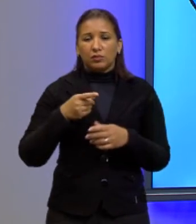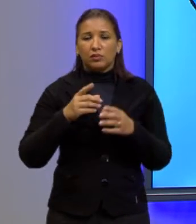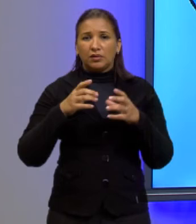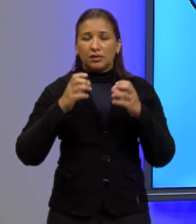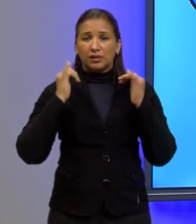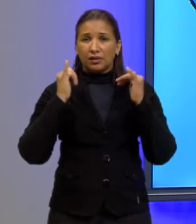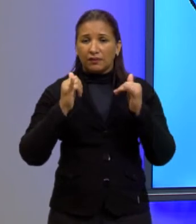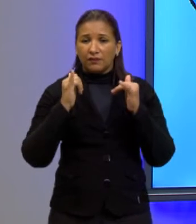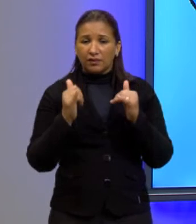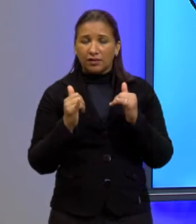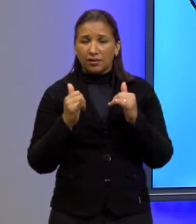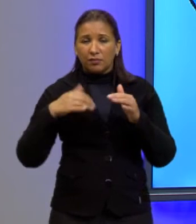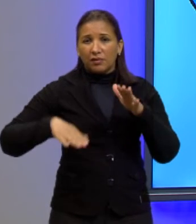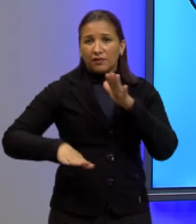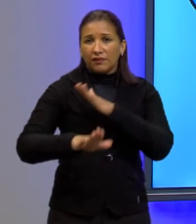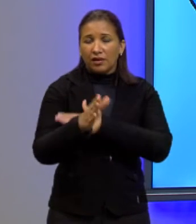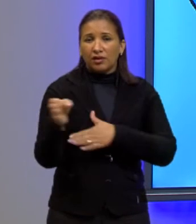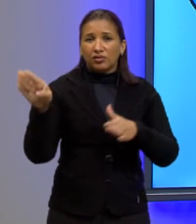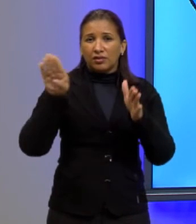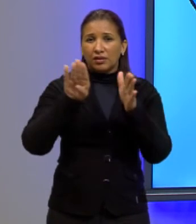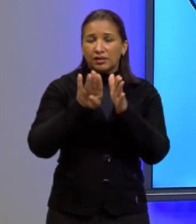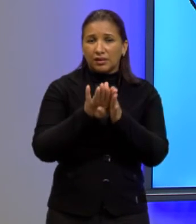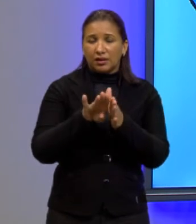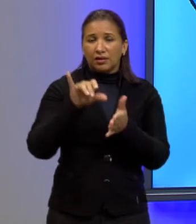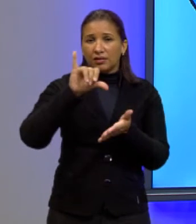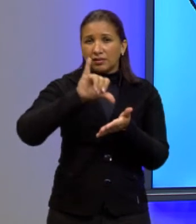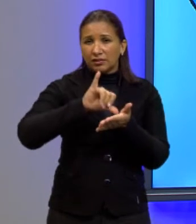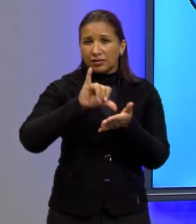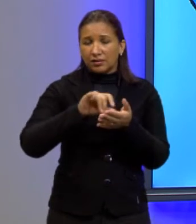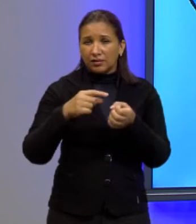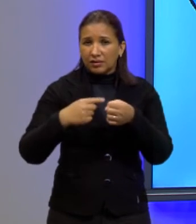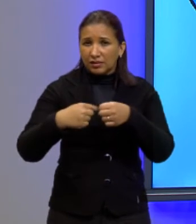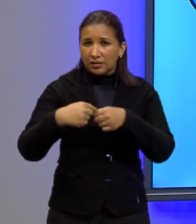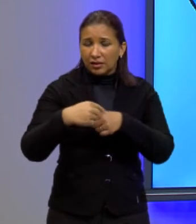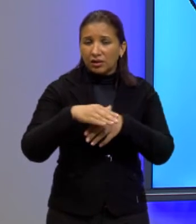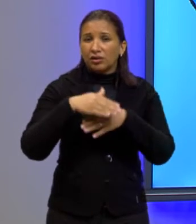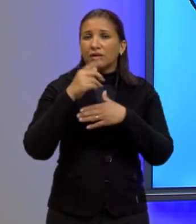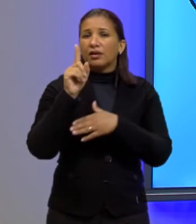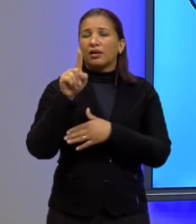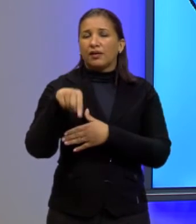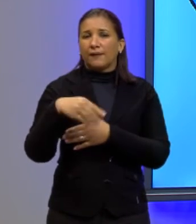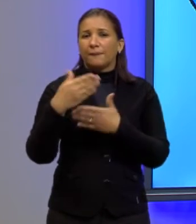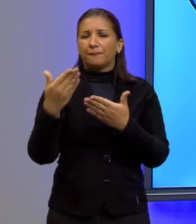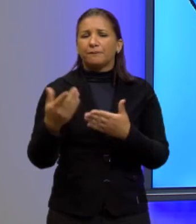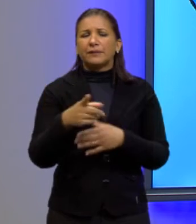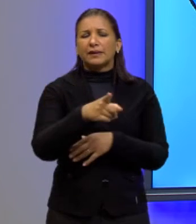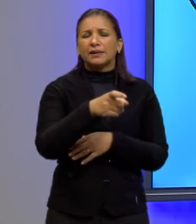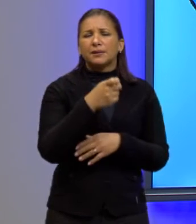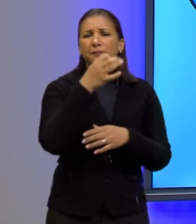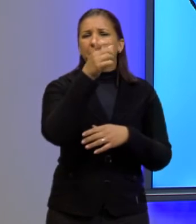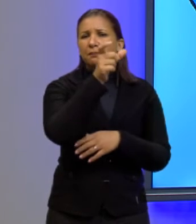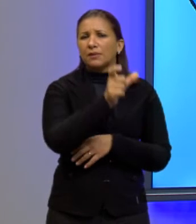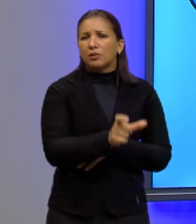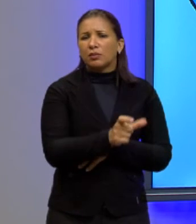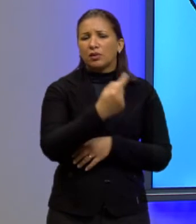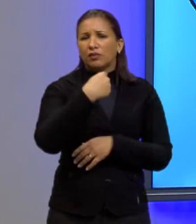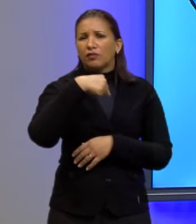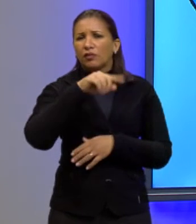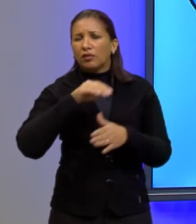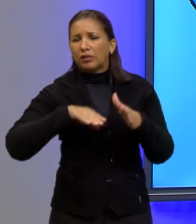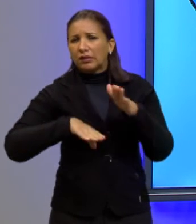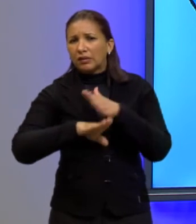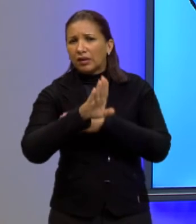capital é e aí as alternativas para nós escolhermos então se x pessoas não compareceram para a excursão